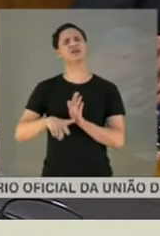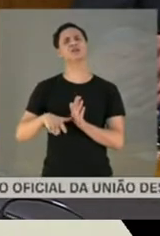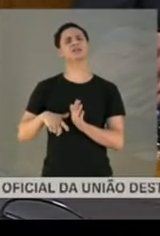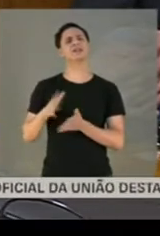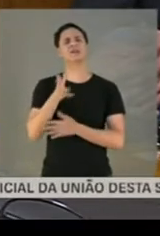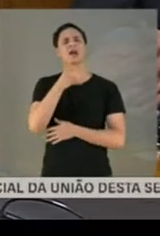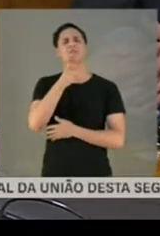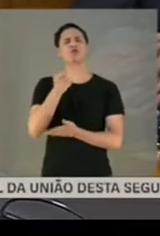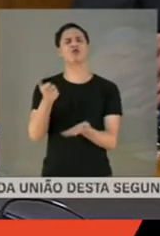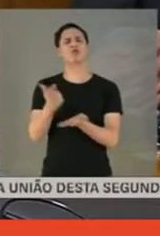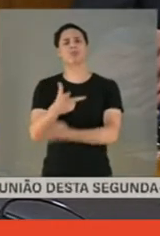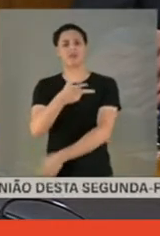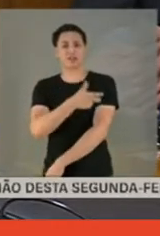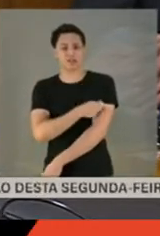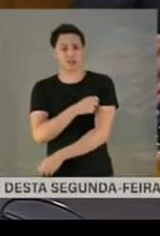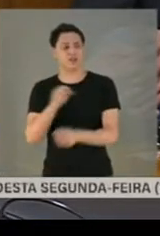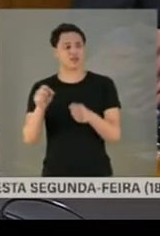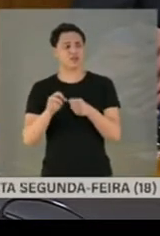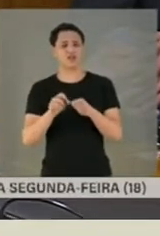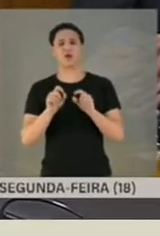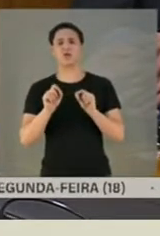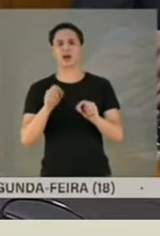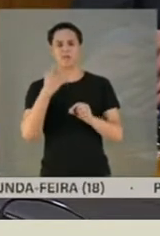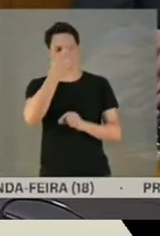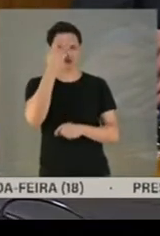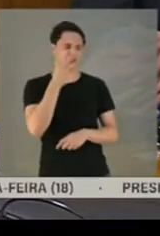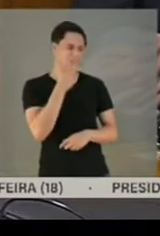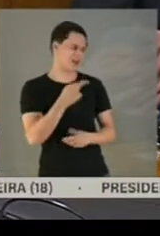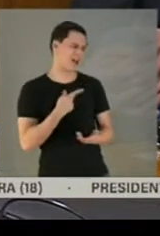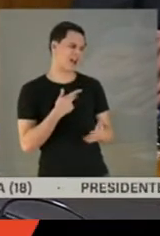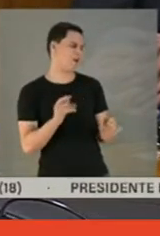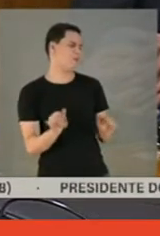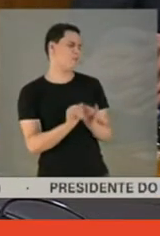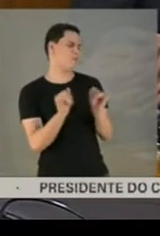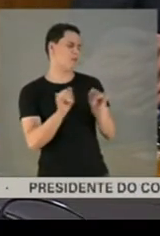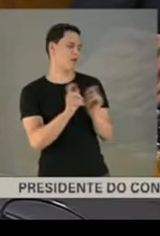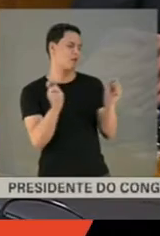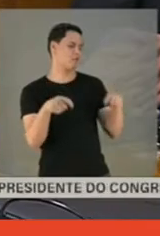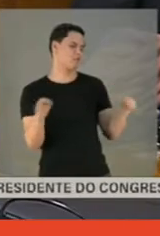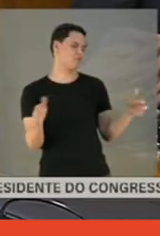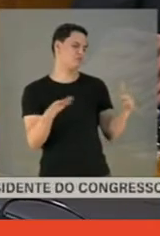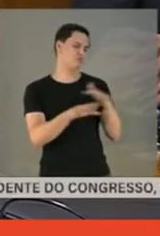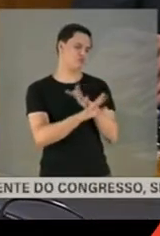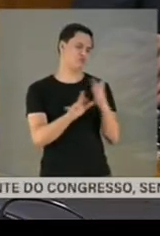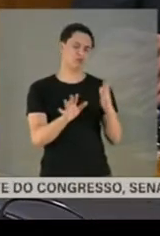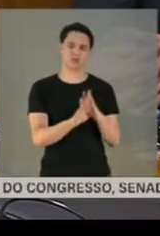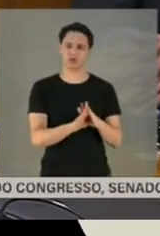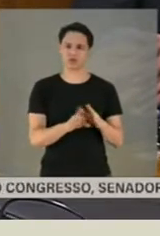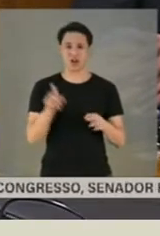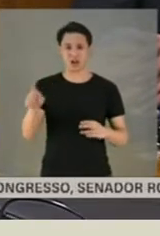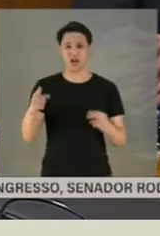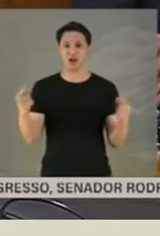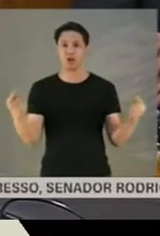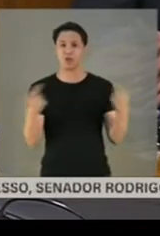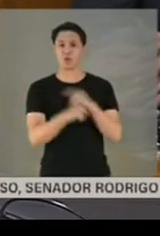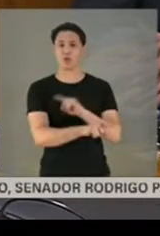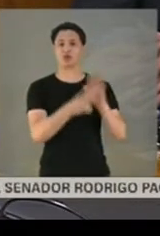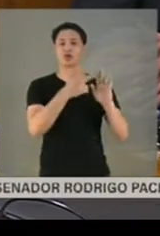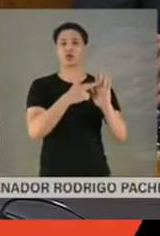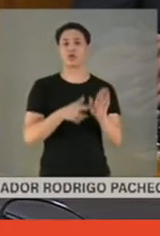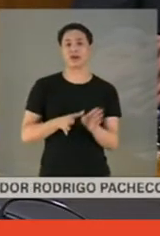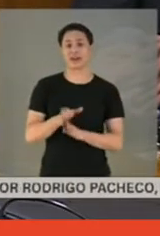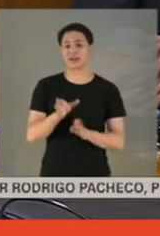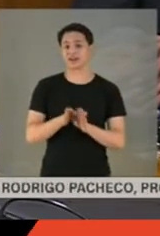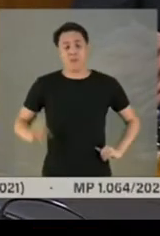campanha contra o distanciamento e contra todos os procedimentos orientados pela medicina.